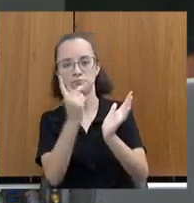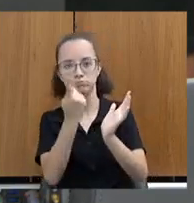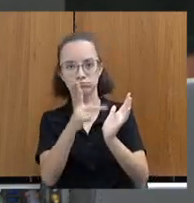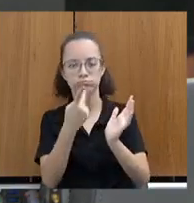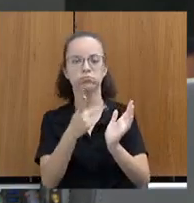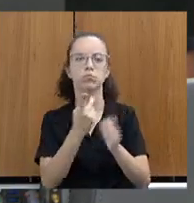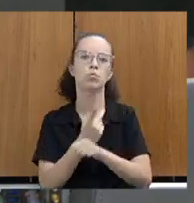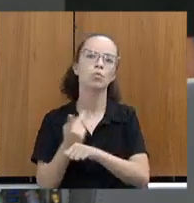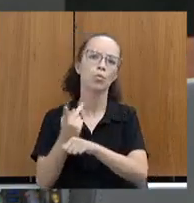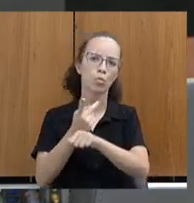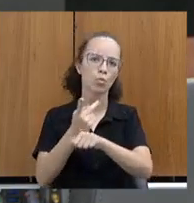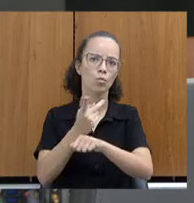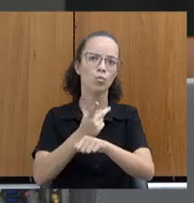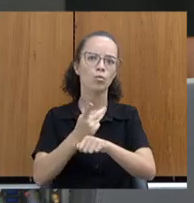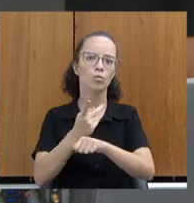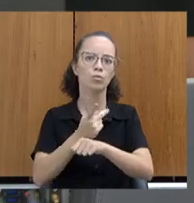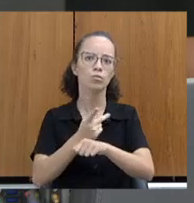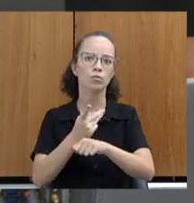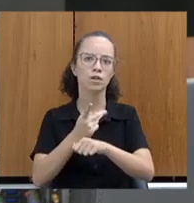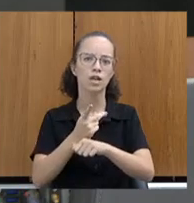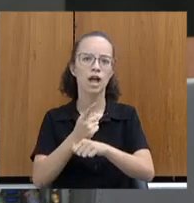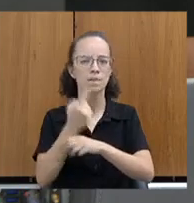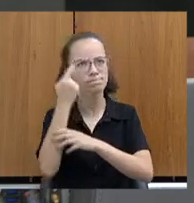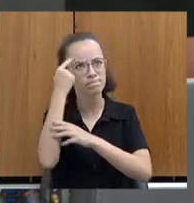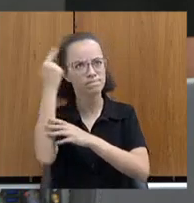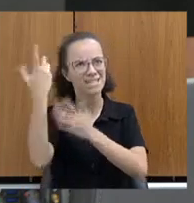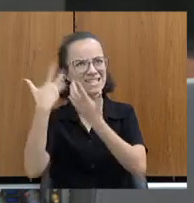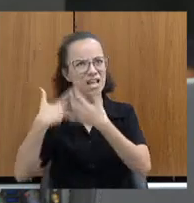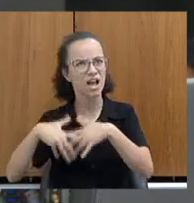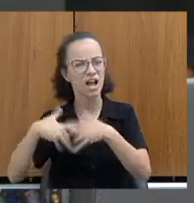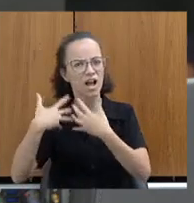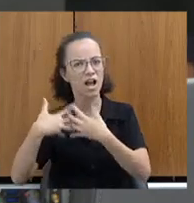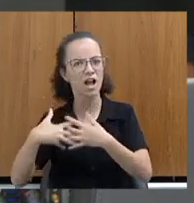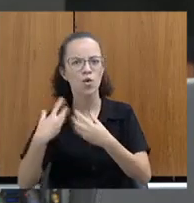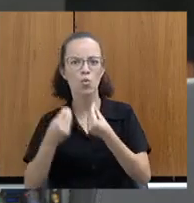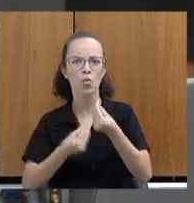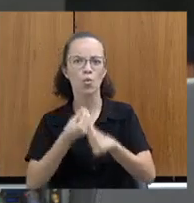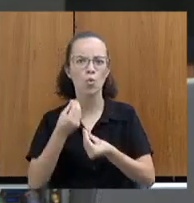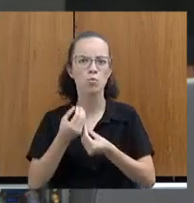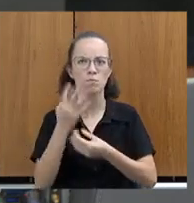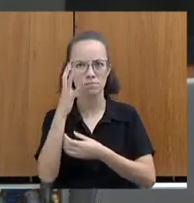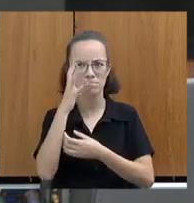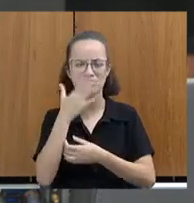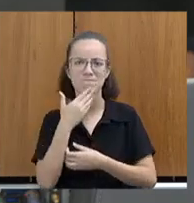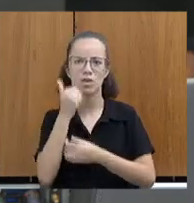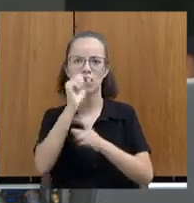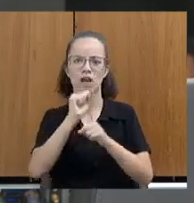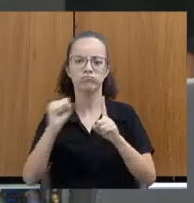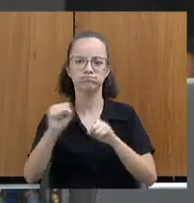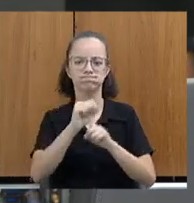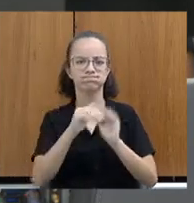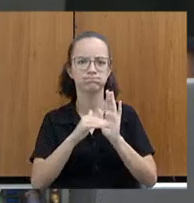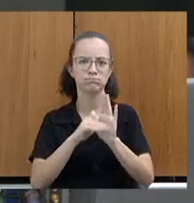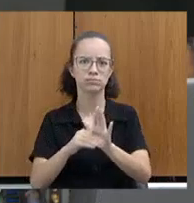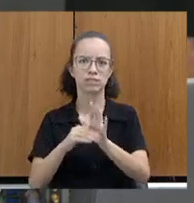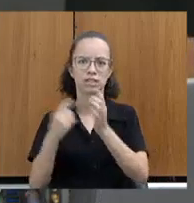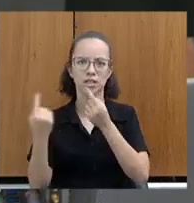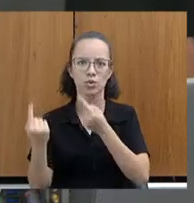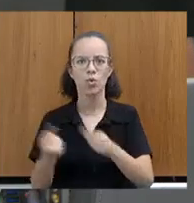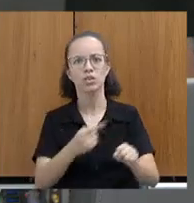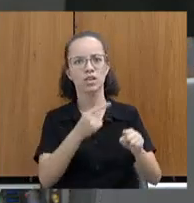realmente, de forma, a construir políticas de ação social que possa combater todas as